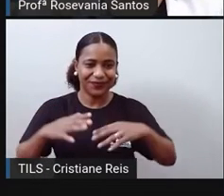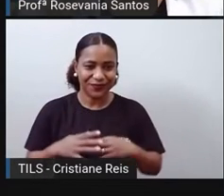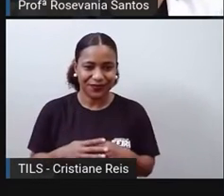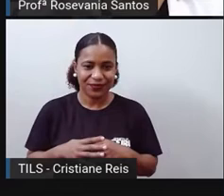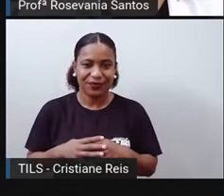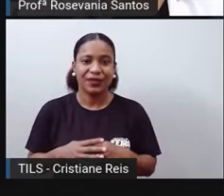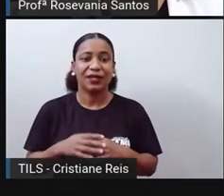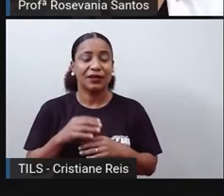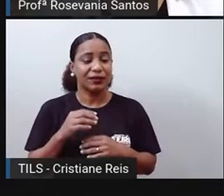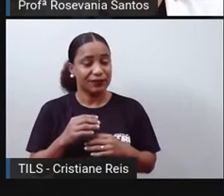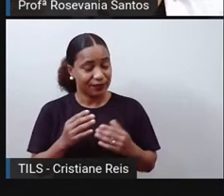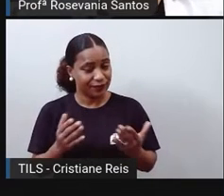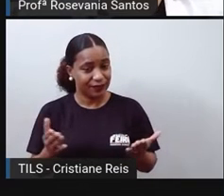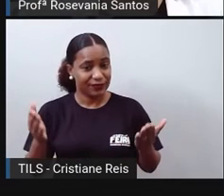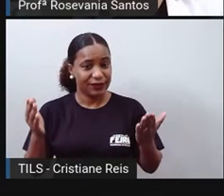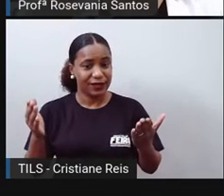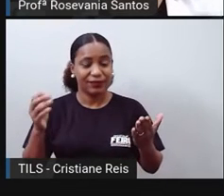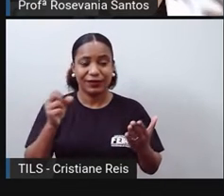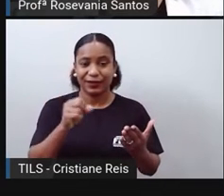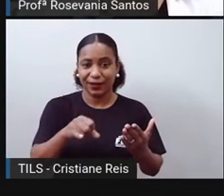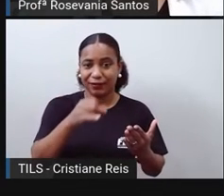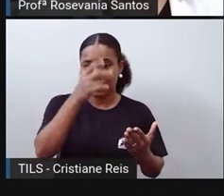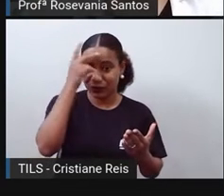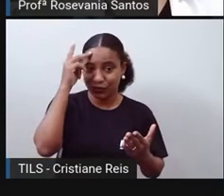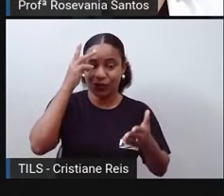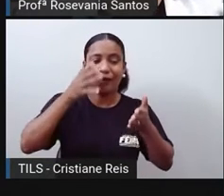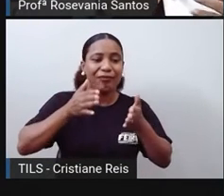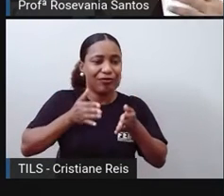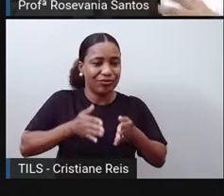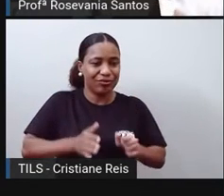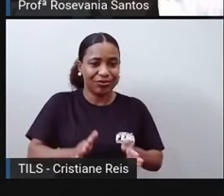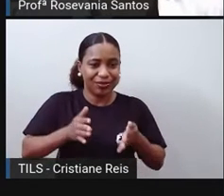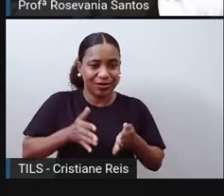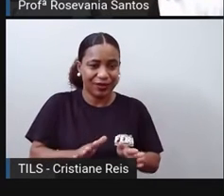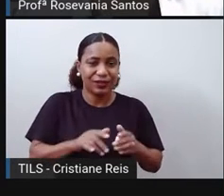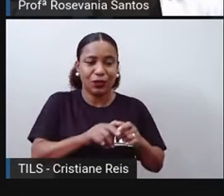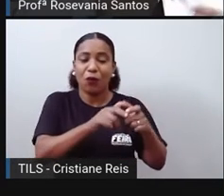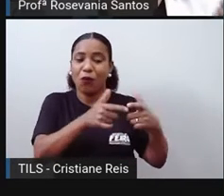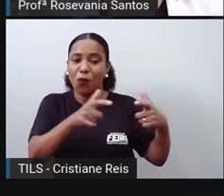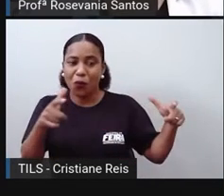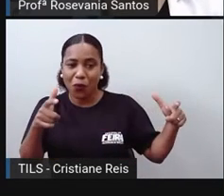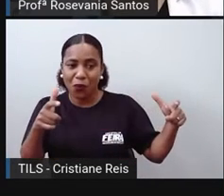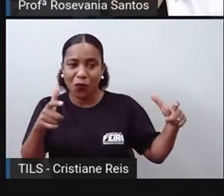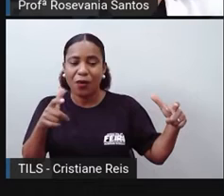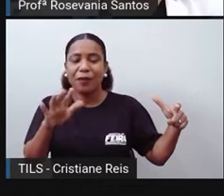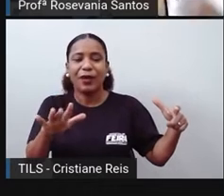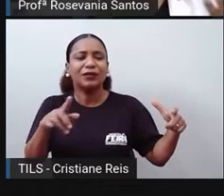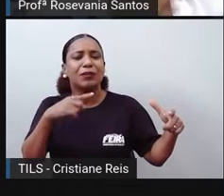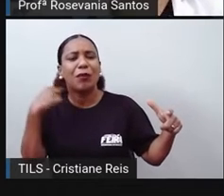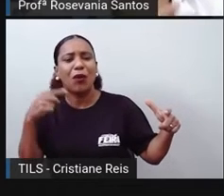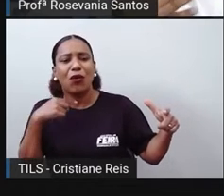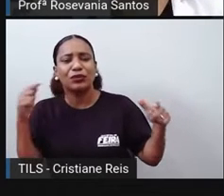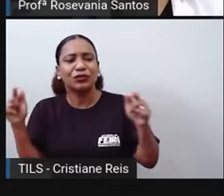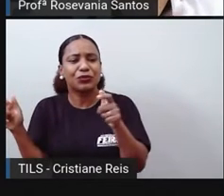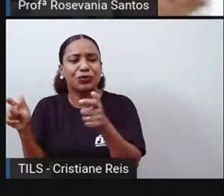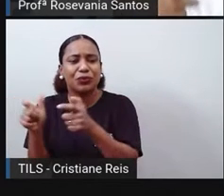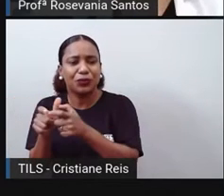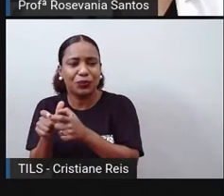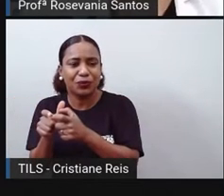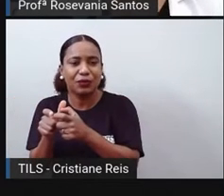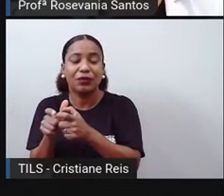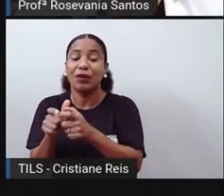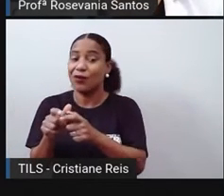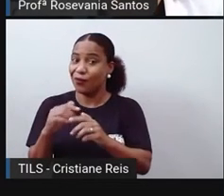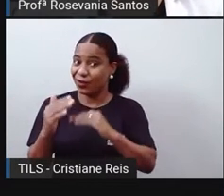resultado. Se o número de pessoas que nasceram for maior do que o número de pessoas que morreram, aí a gente tem um crescimento vegetativo